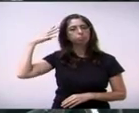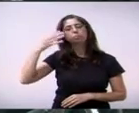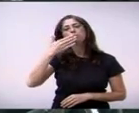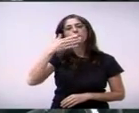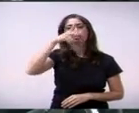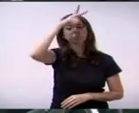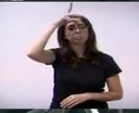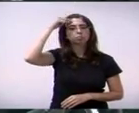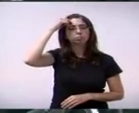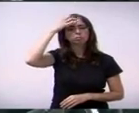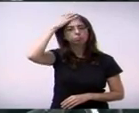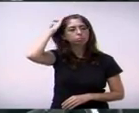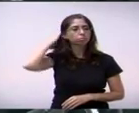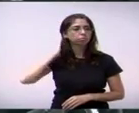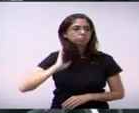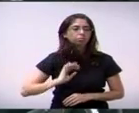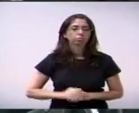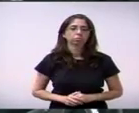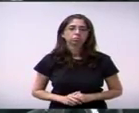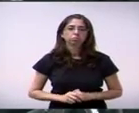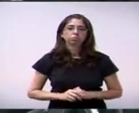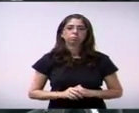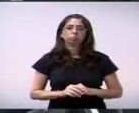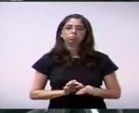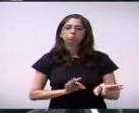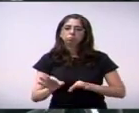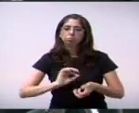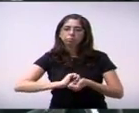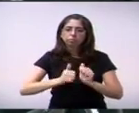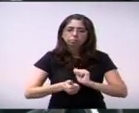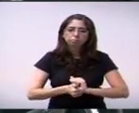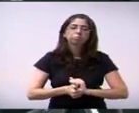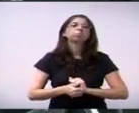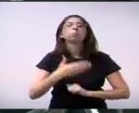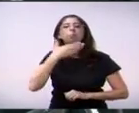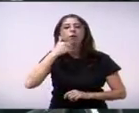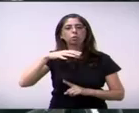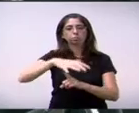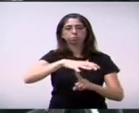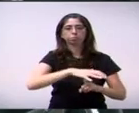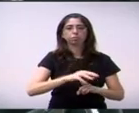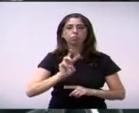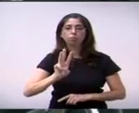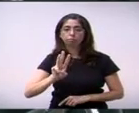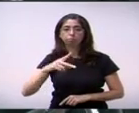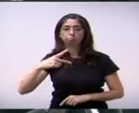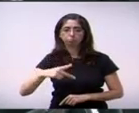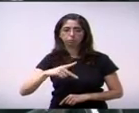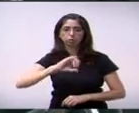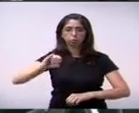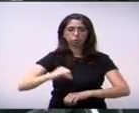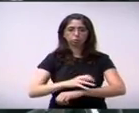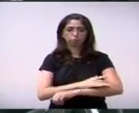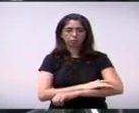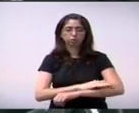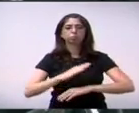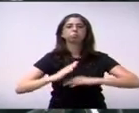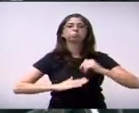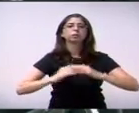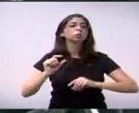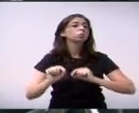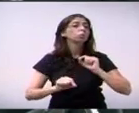ao executivo a reestruturação da Praça Valdemar Perissinoto para a prática de